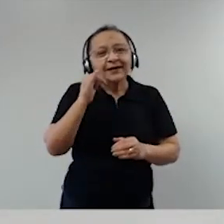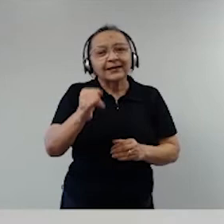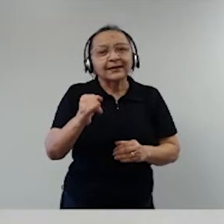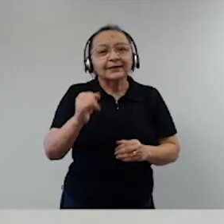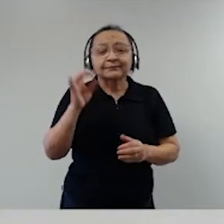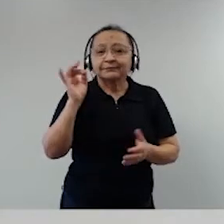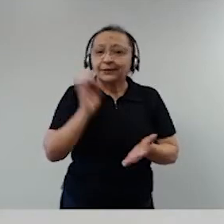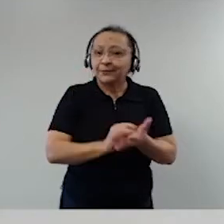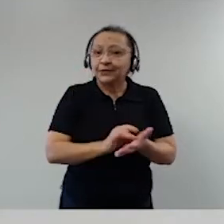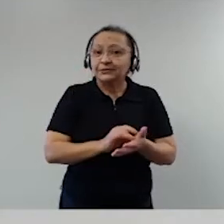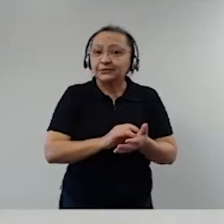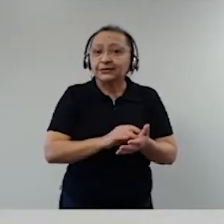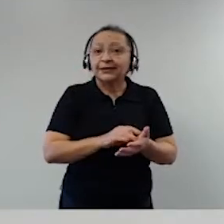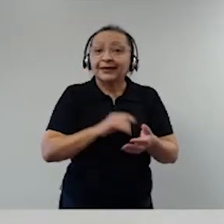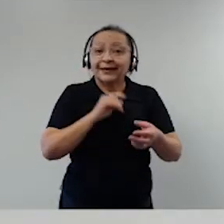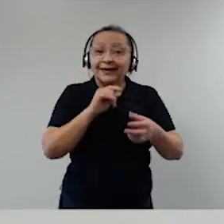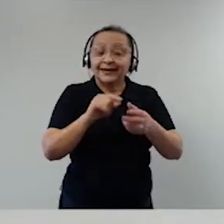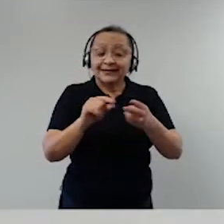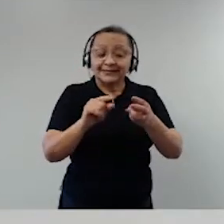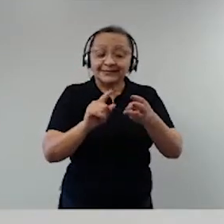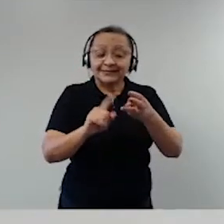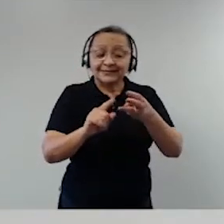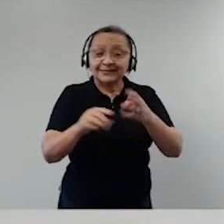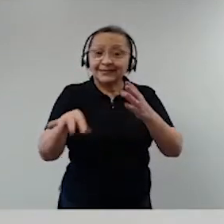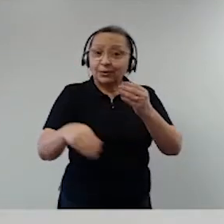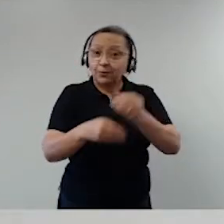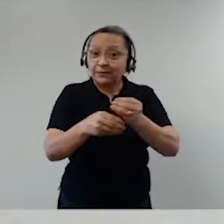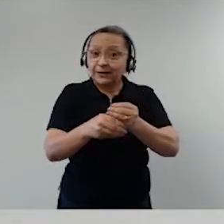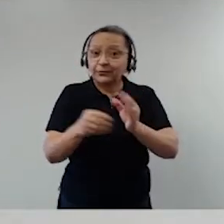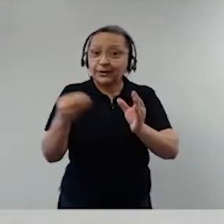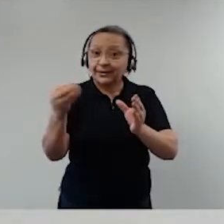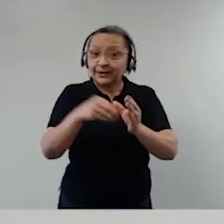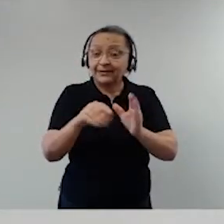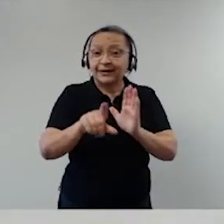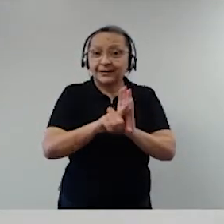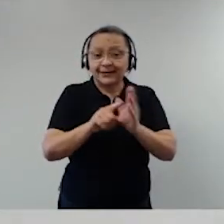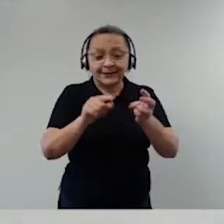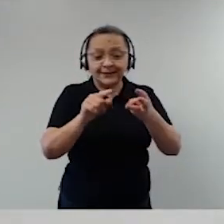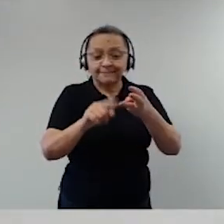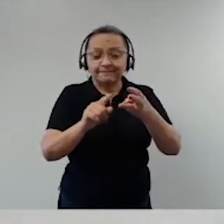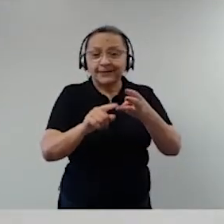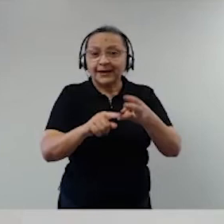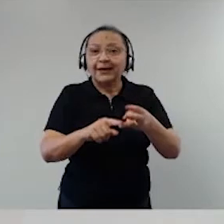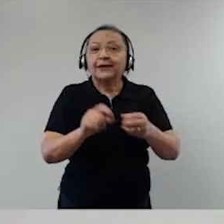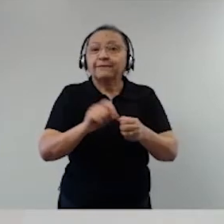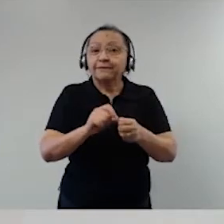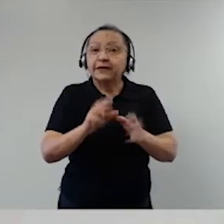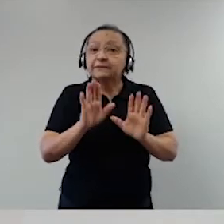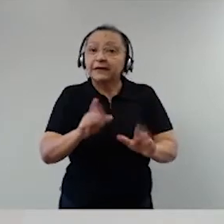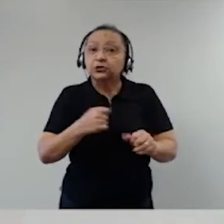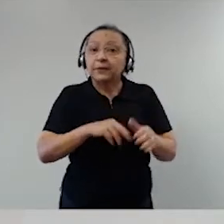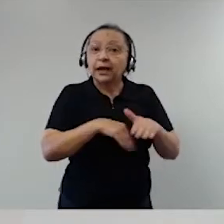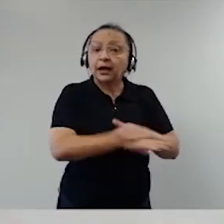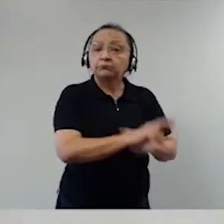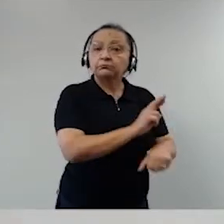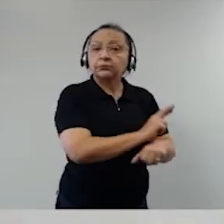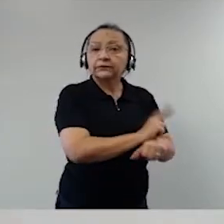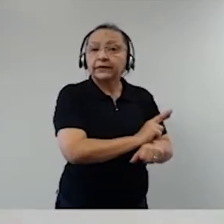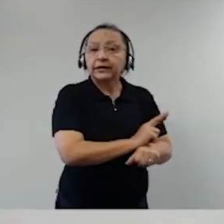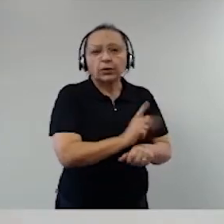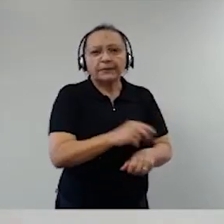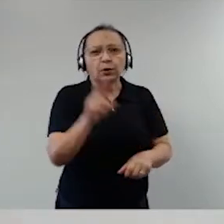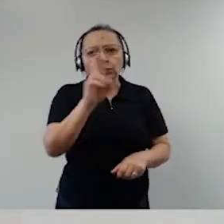dispositivo que trata sobre o conflito foi feito para não ser usado. E concordo ainda mais quando o senhor fala que se